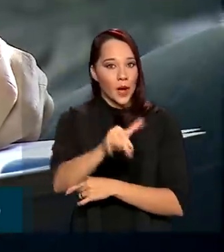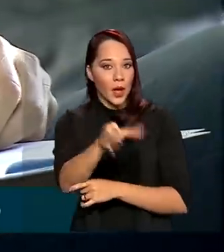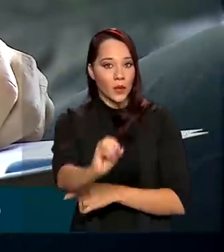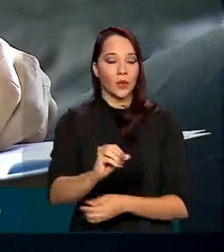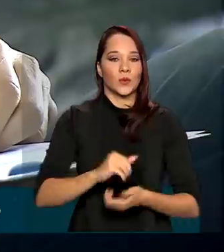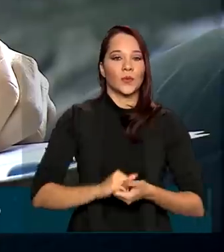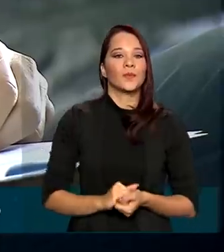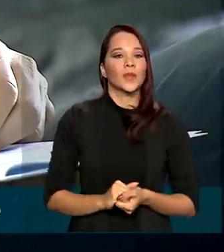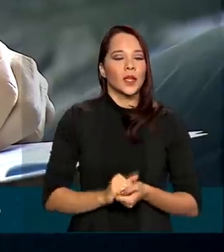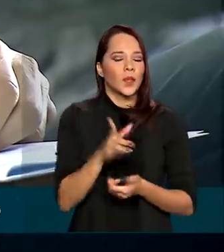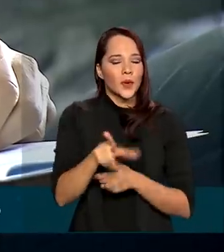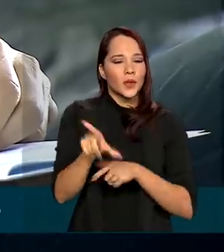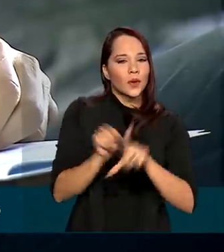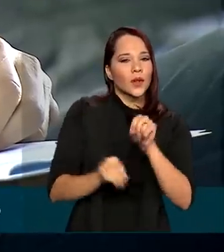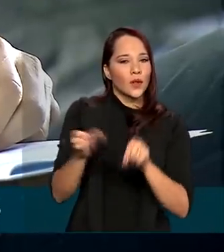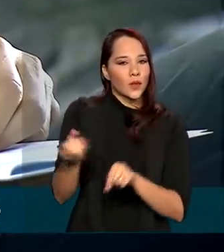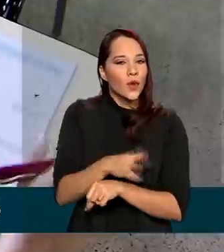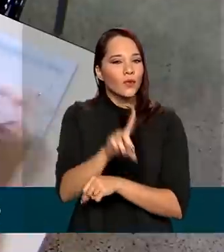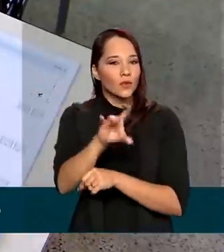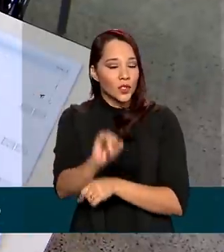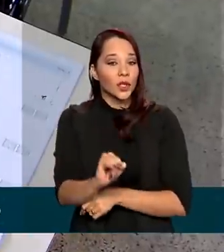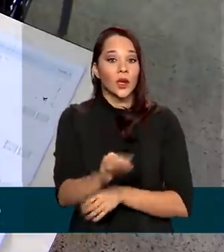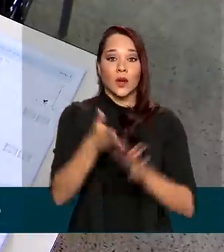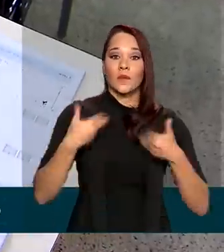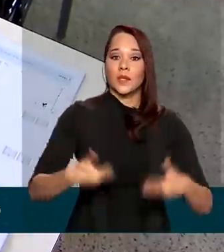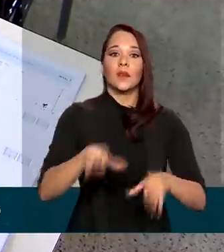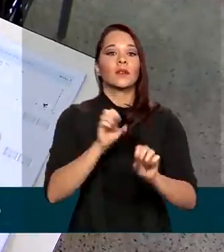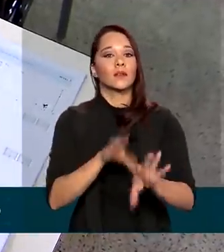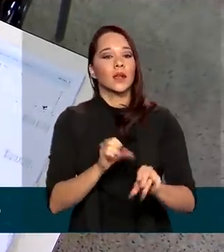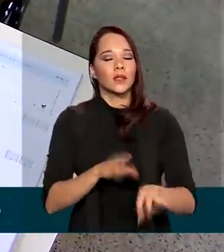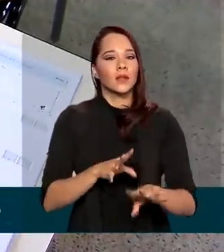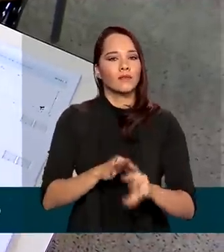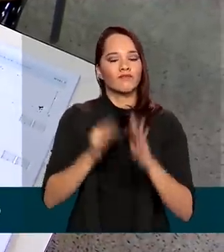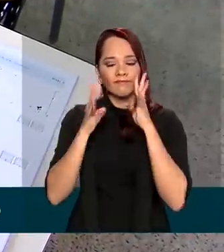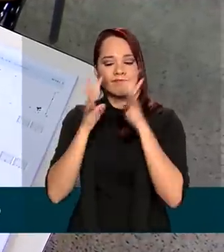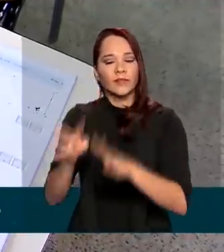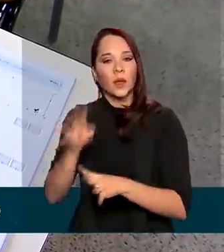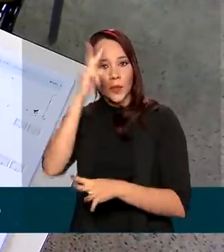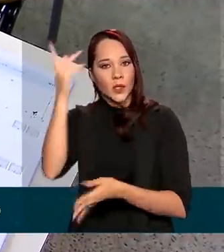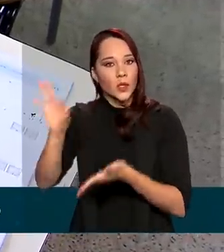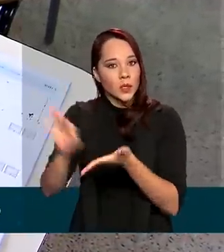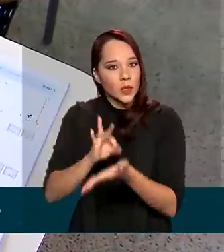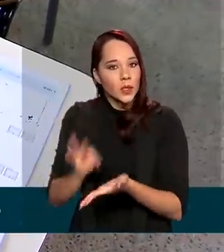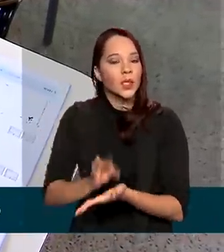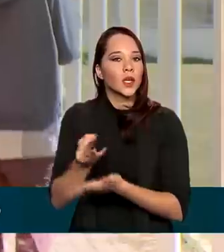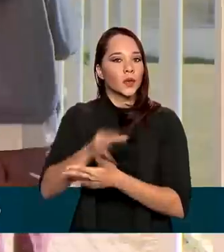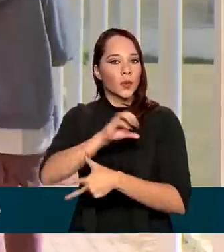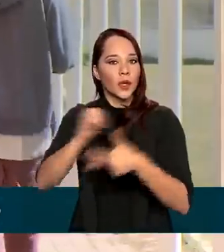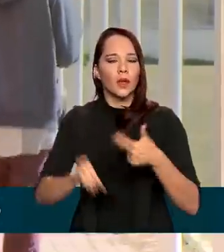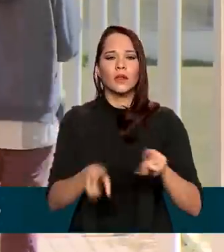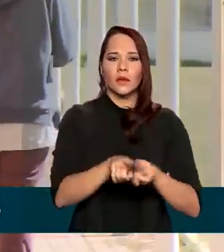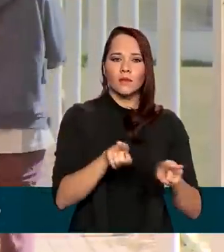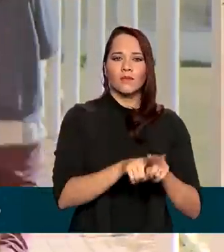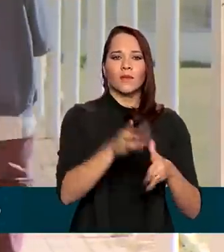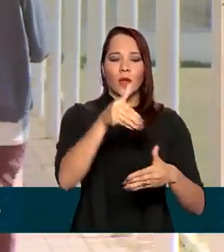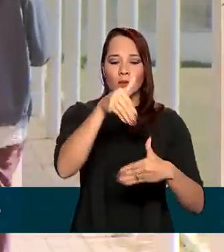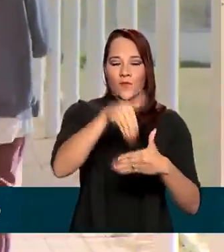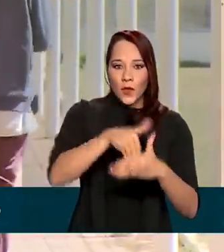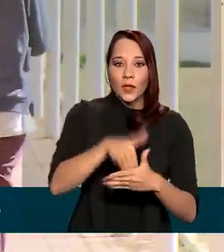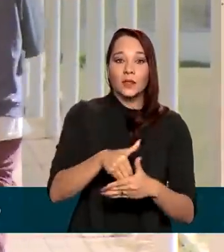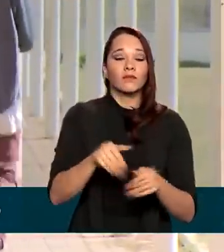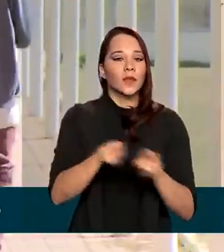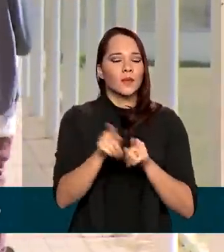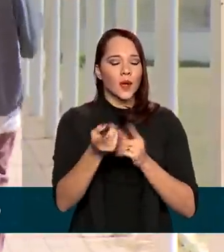definir a nova data, o Ministério da Educação ouviu inscritos no exame em enquete voluntária. Também